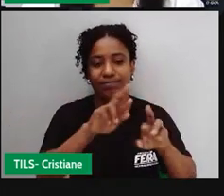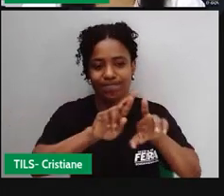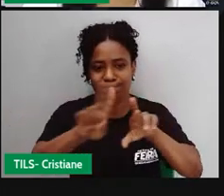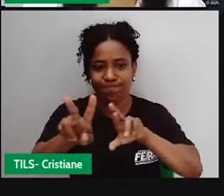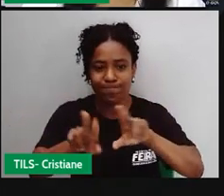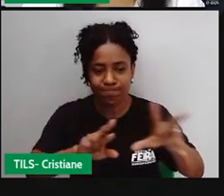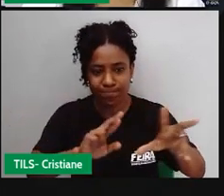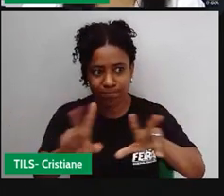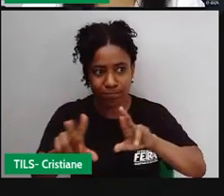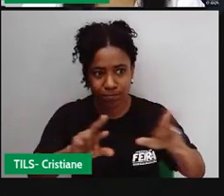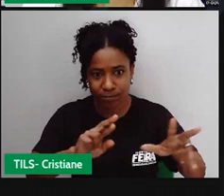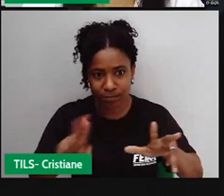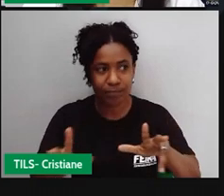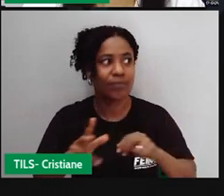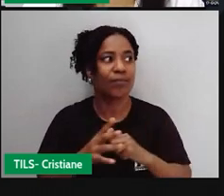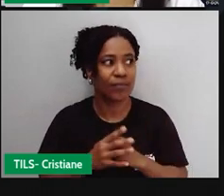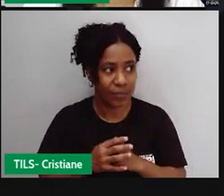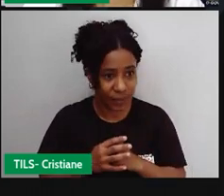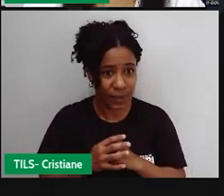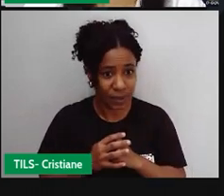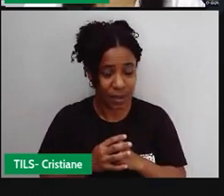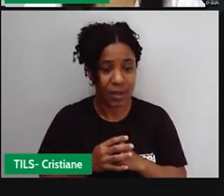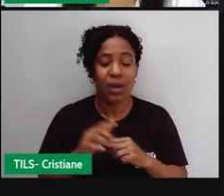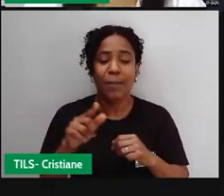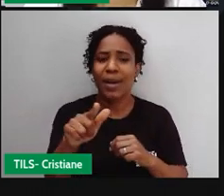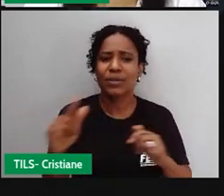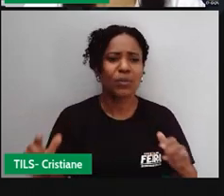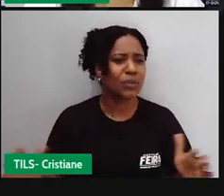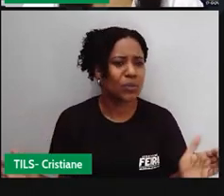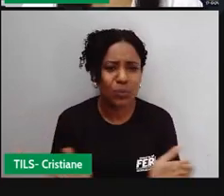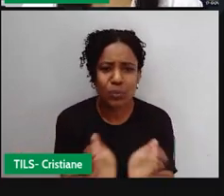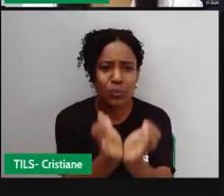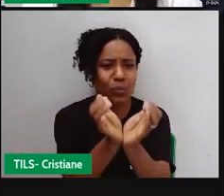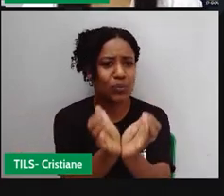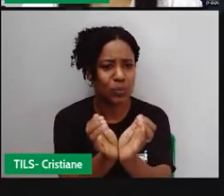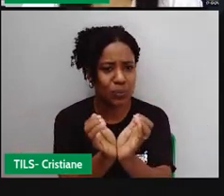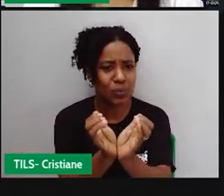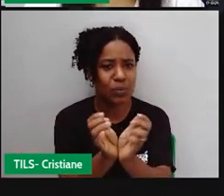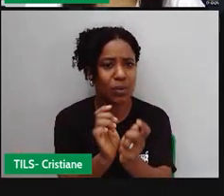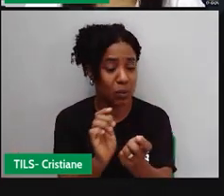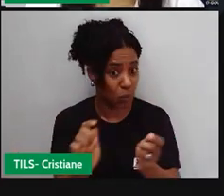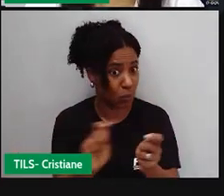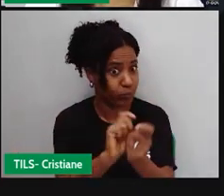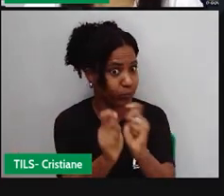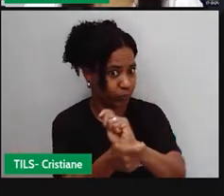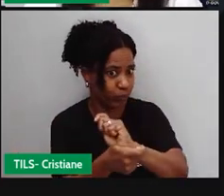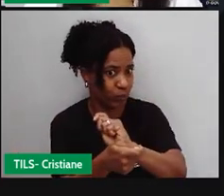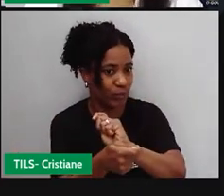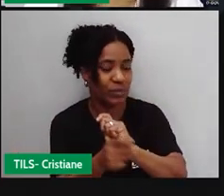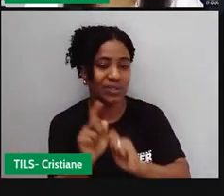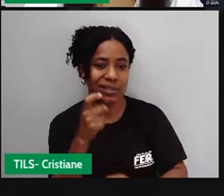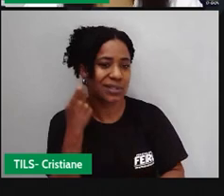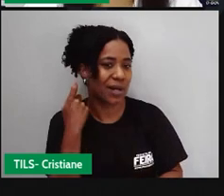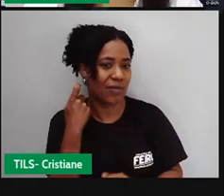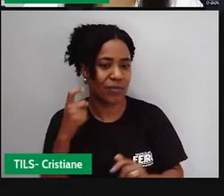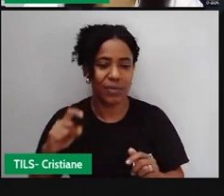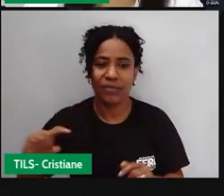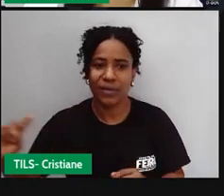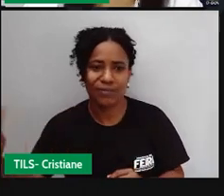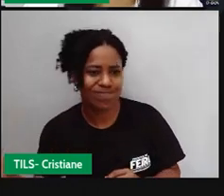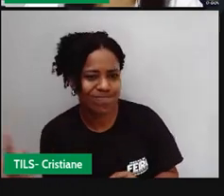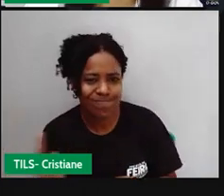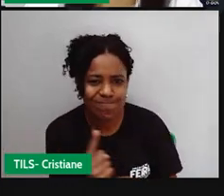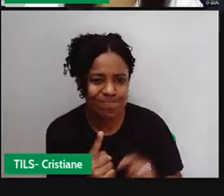E ao formar os quilombos, os quilombos não atendiam a um grupo específico, né? Eles recebiam todos que